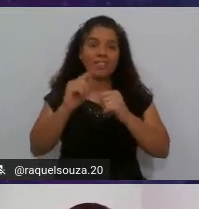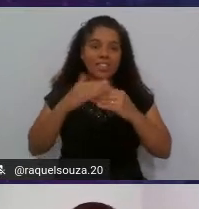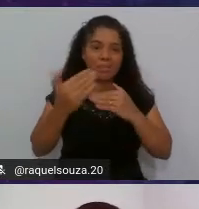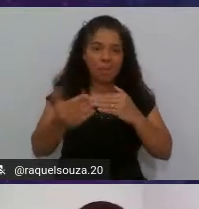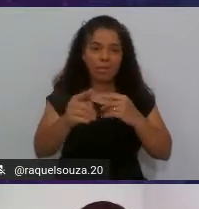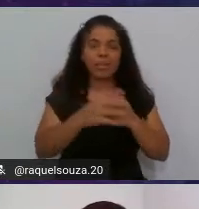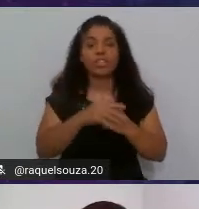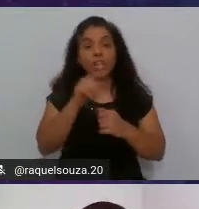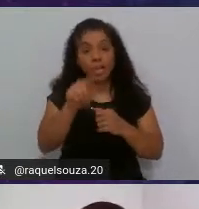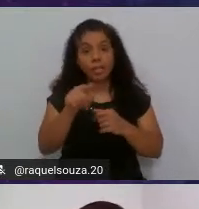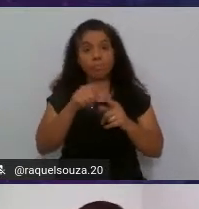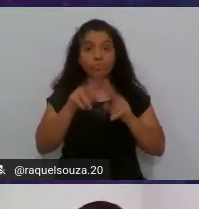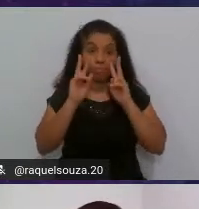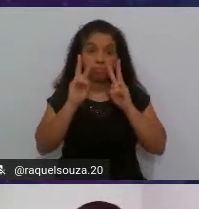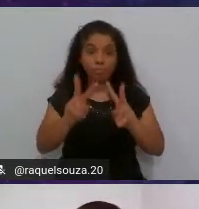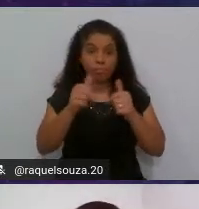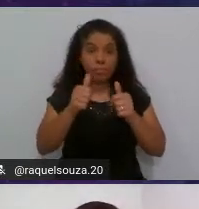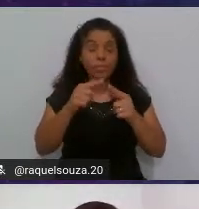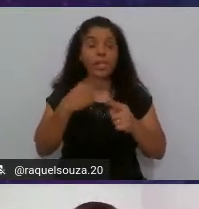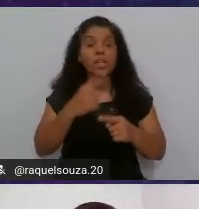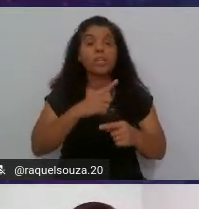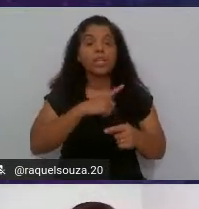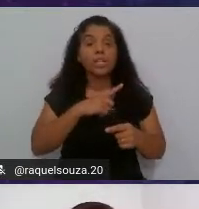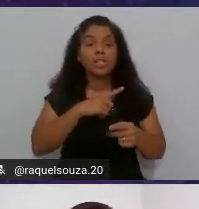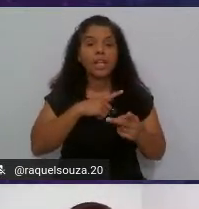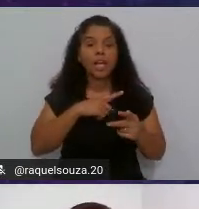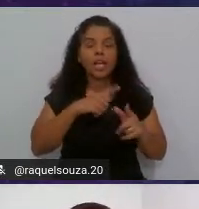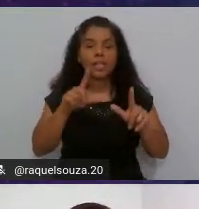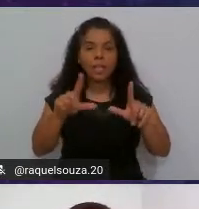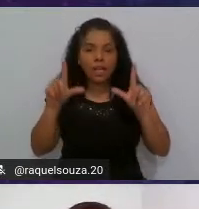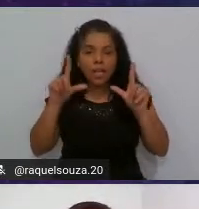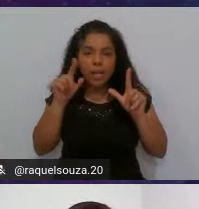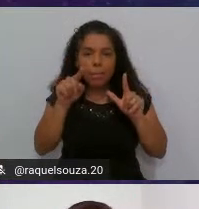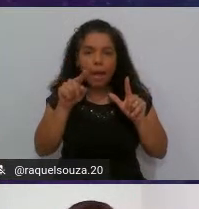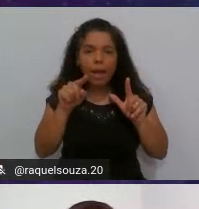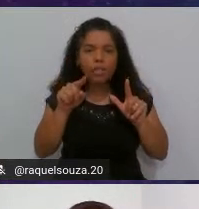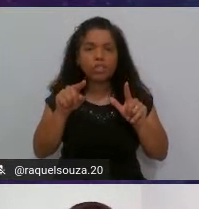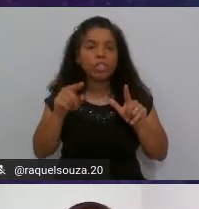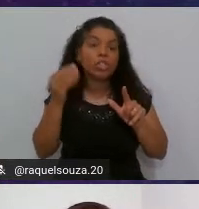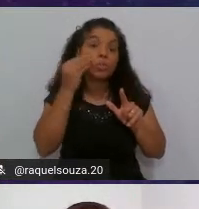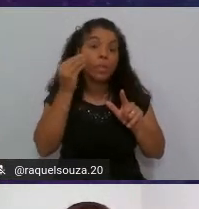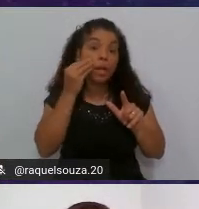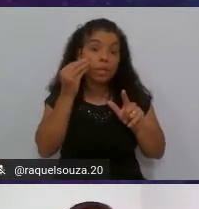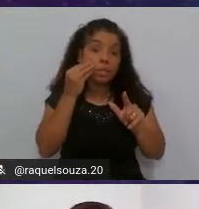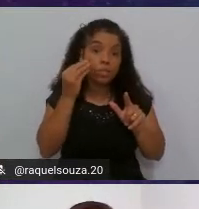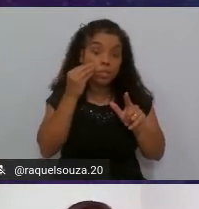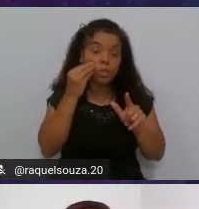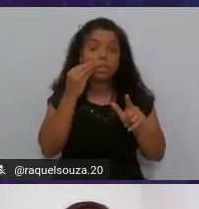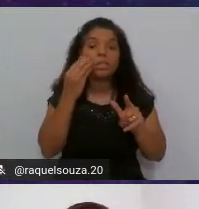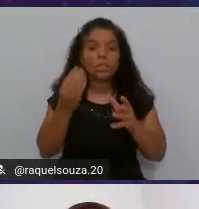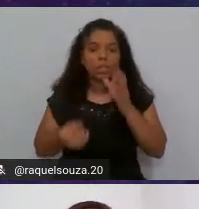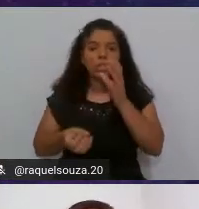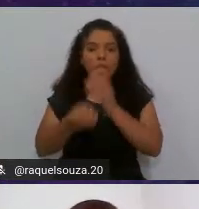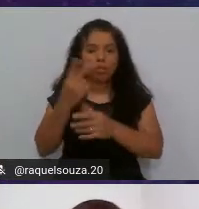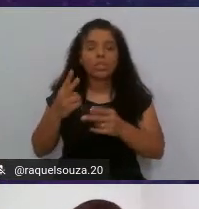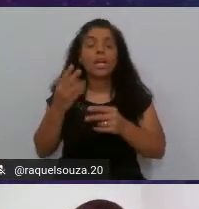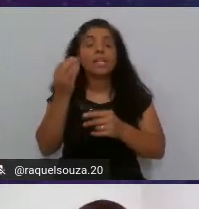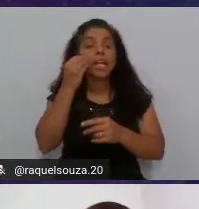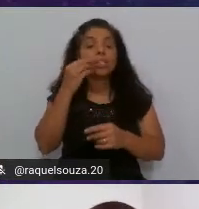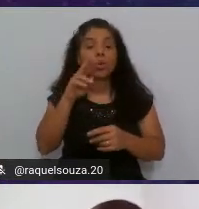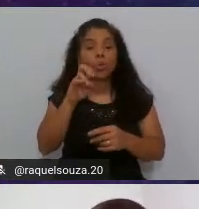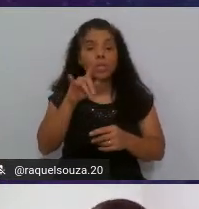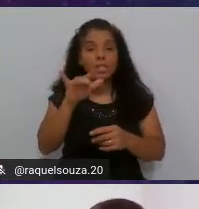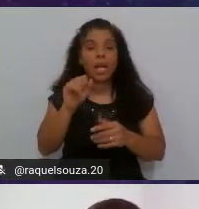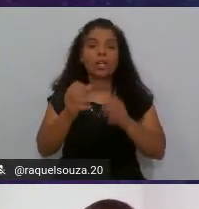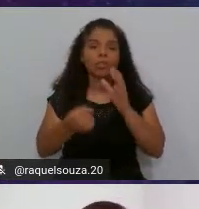aqui como vocês podem ver a gente tem a imagem de um de um teste criado de um teste de unidade criado